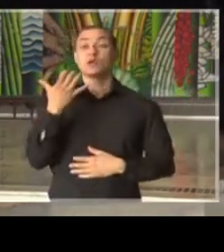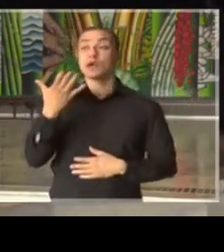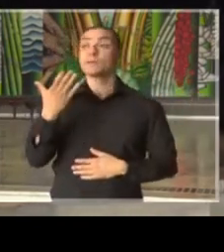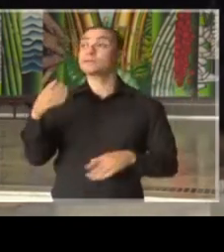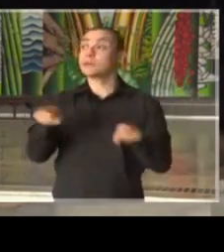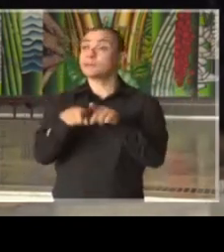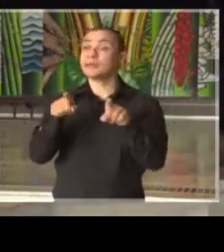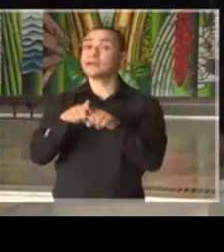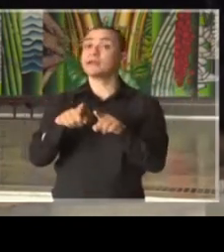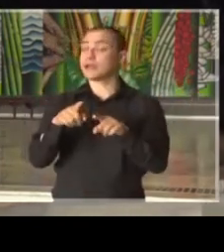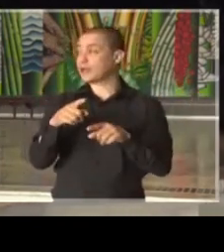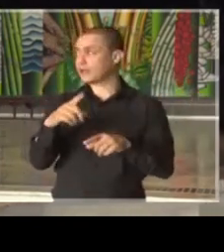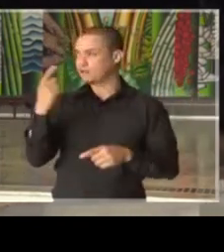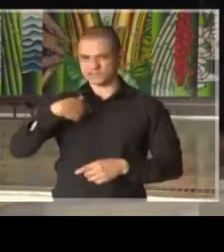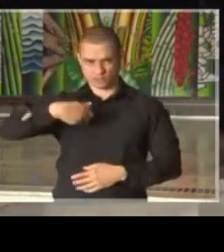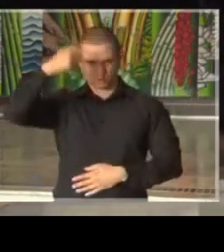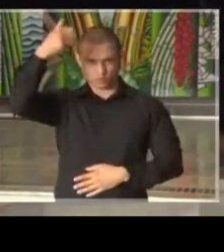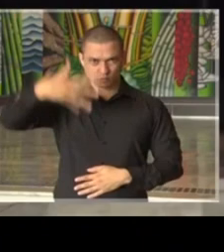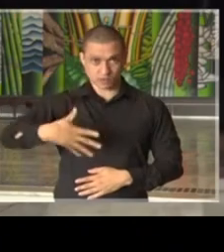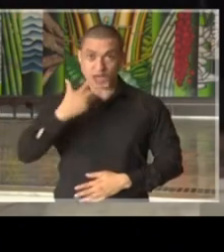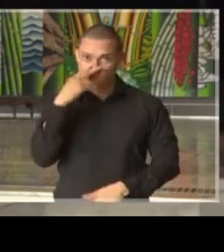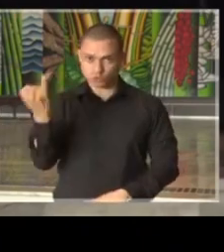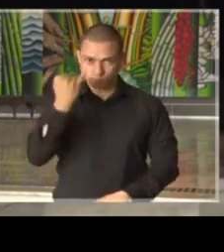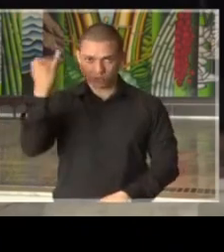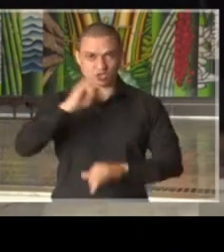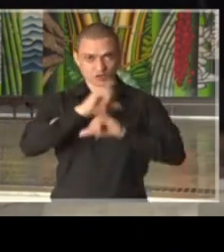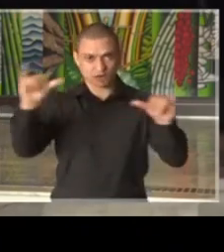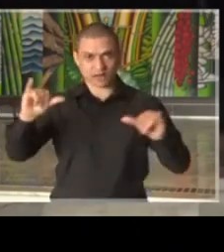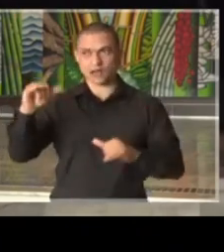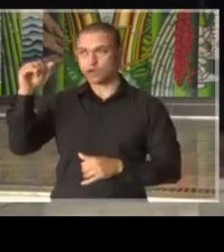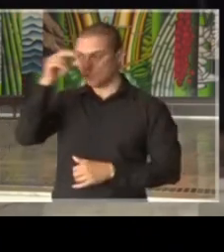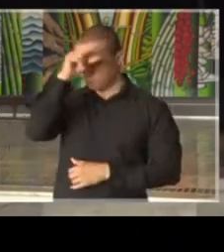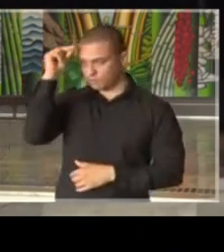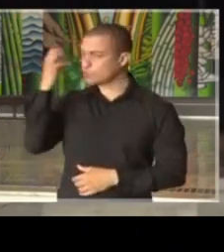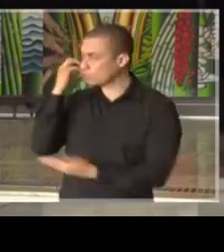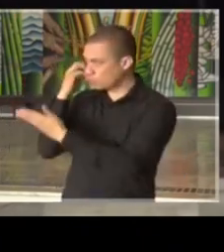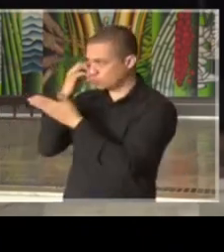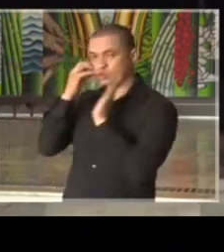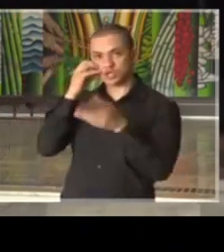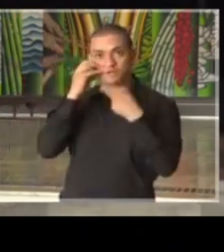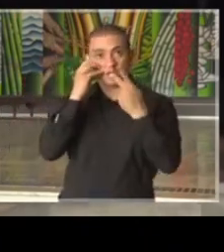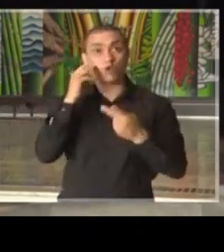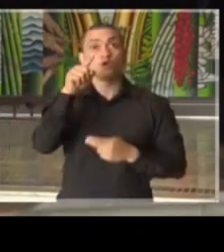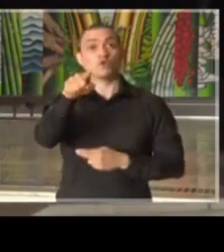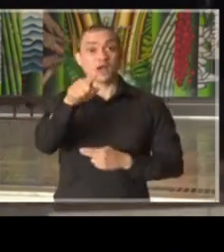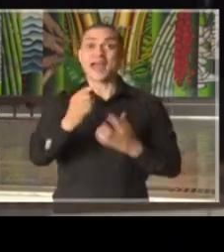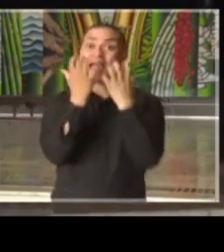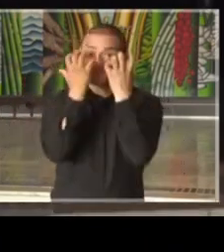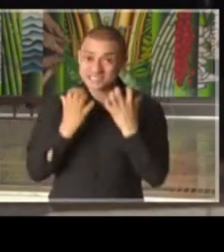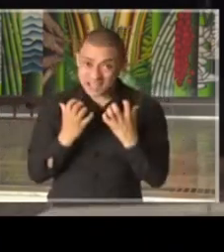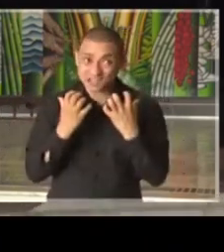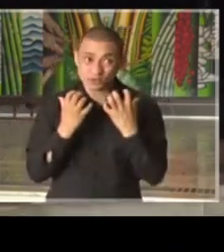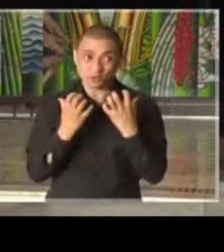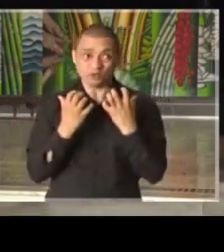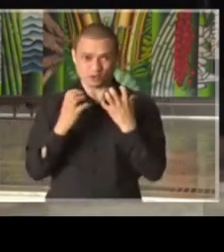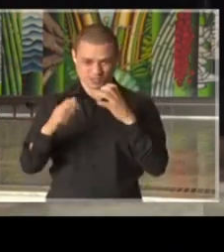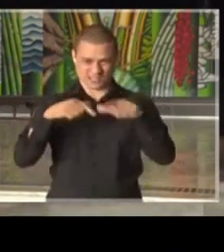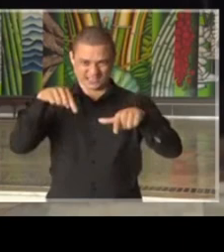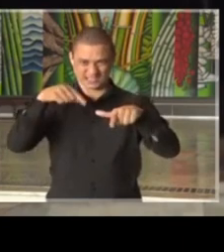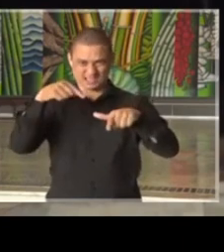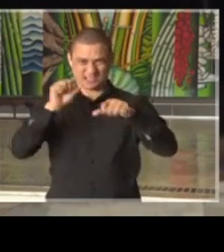um depoimento que eu acho importante, o prefeito Bruno já fez, levem a sério esta